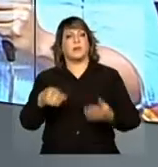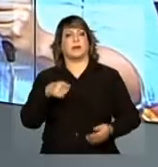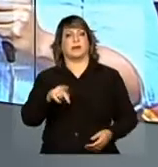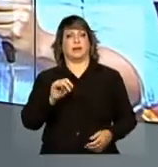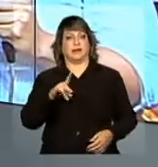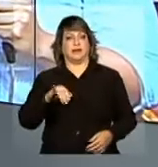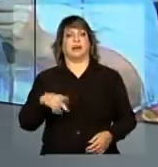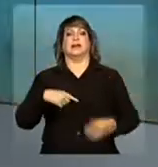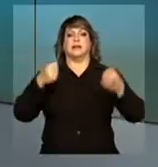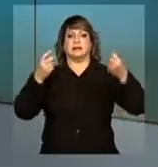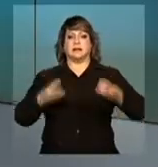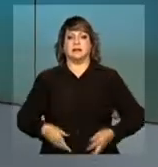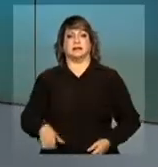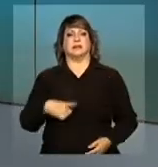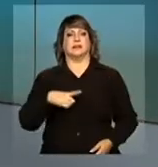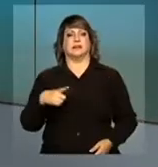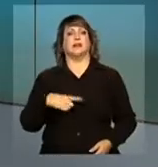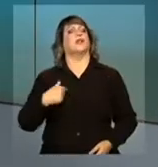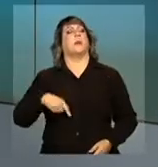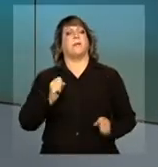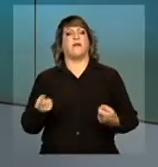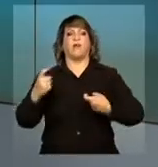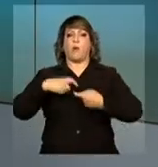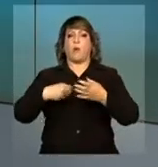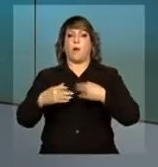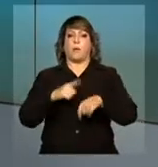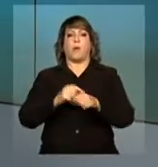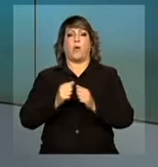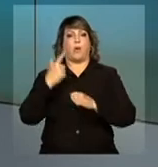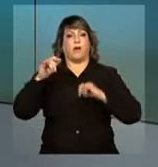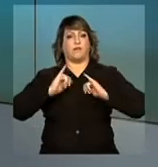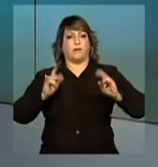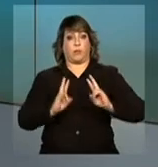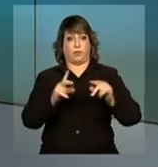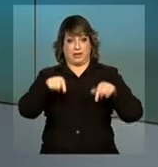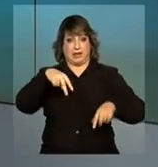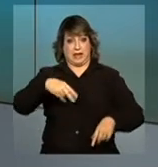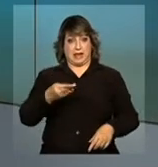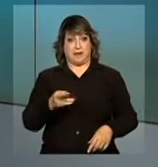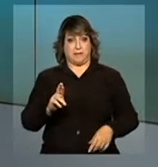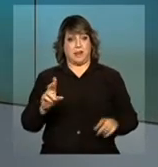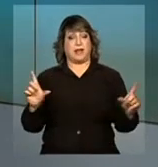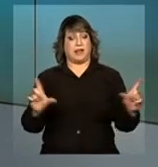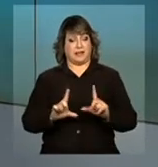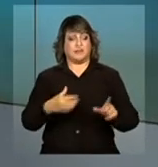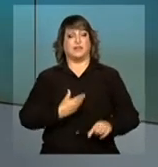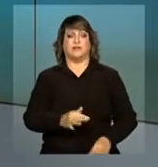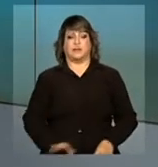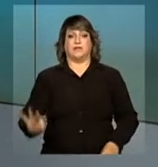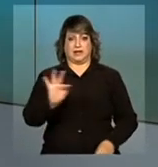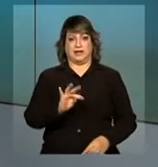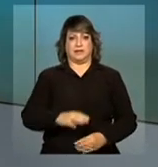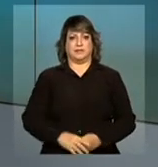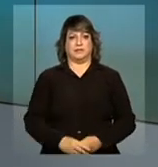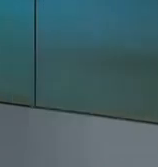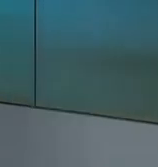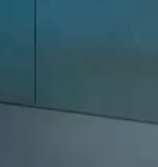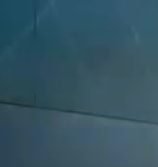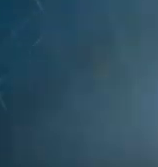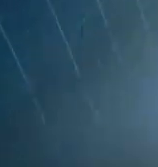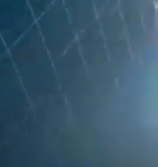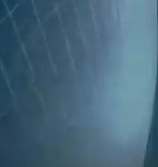pelas informações. E nós podemos voltar a qualquer momento com outras informações. Continue com a gente, a NBR e a TV do Governo Federal.